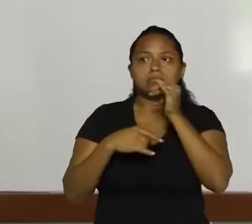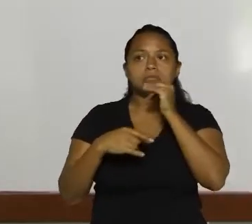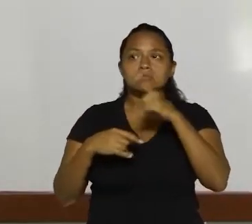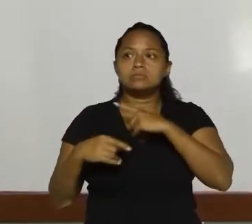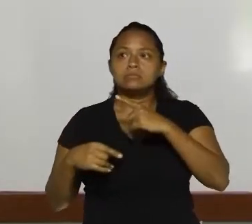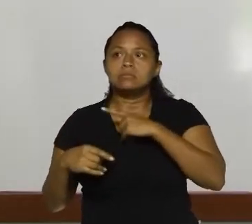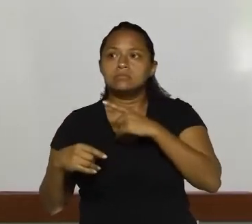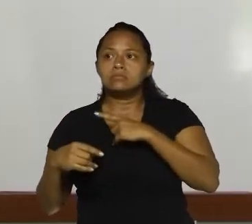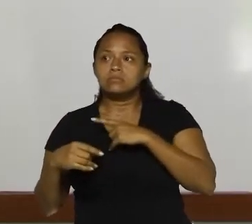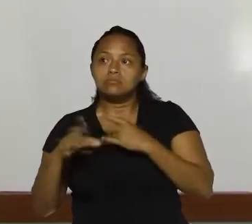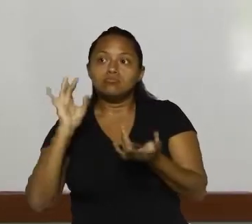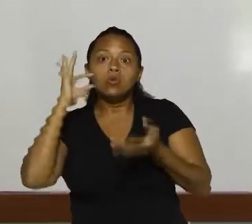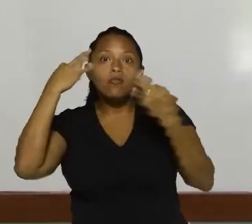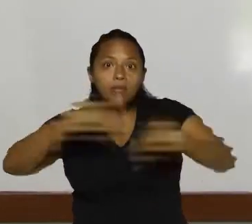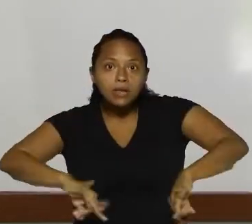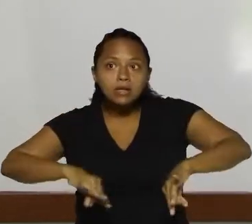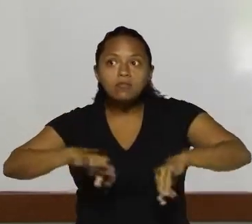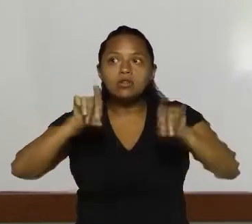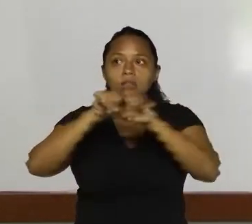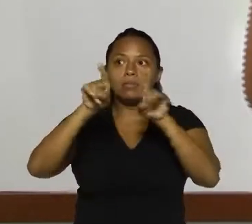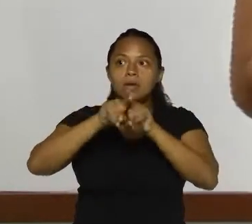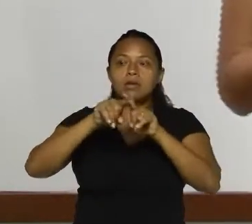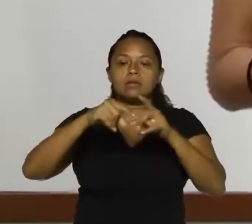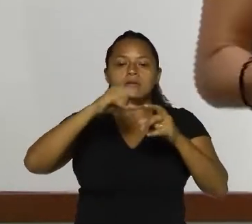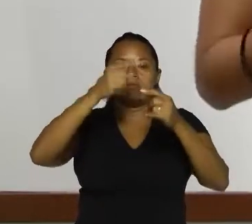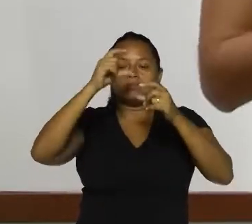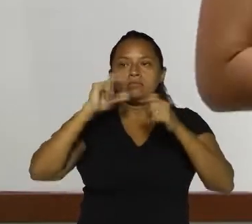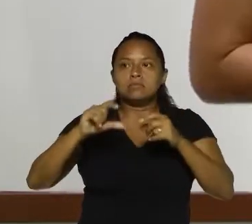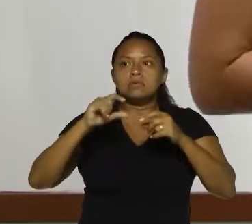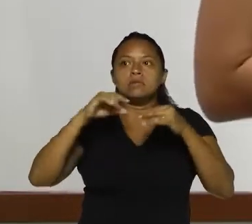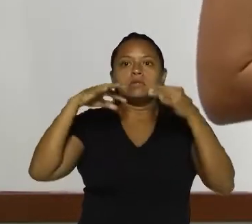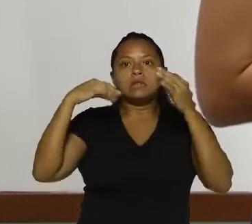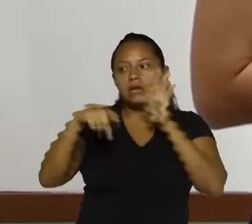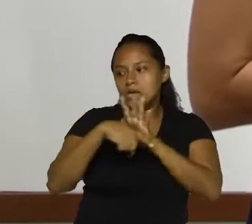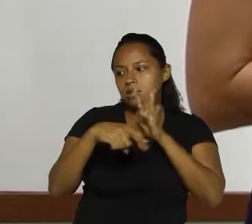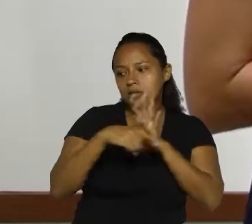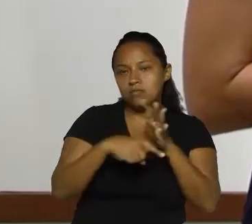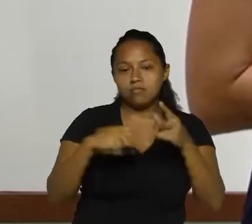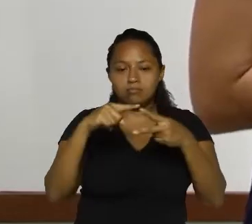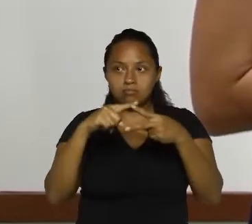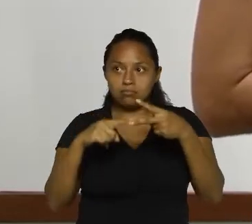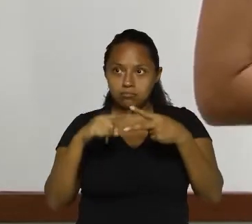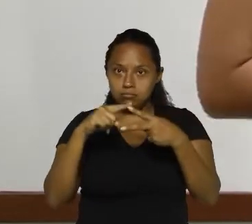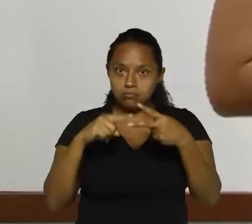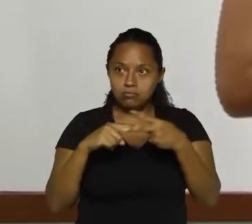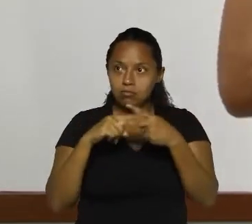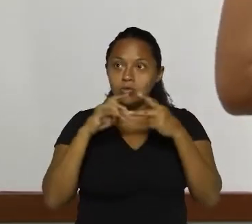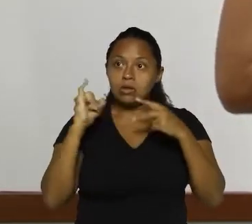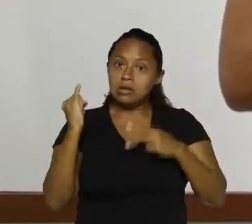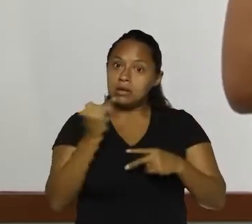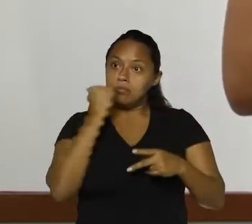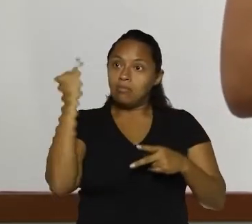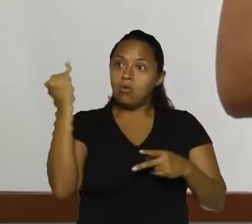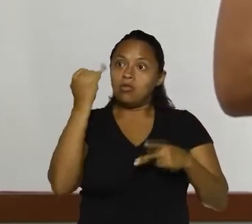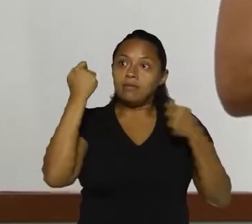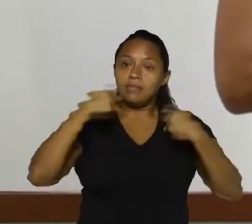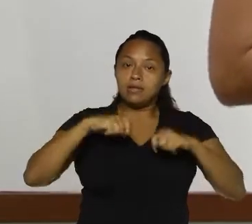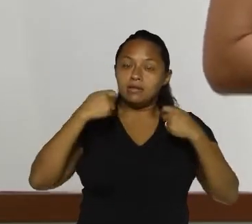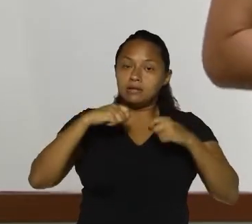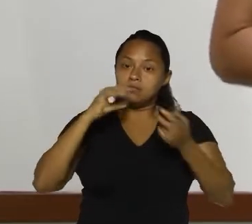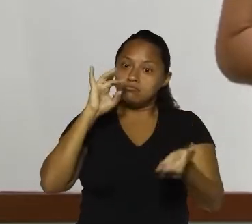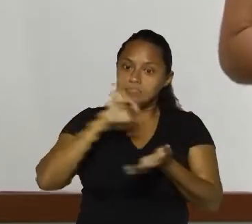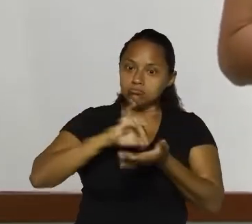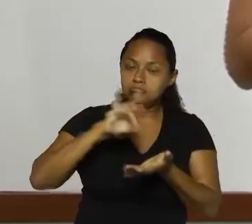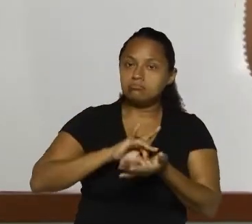frase declarativa afirmativa e a frase declarativa negativa. Certo? O que importa é que seja uma constatação.